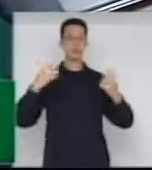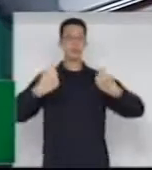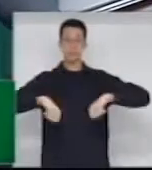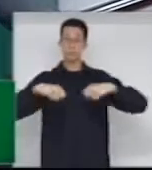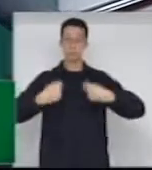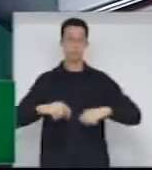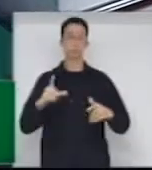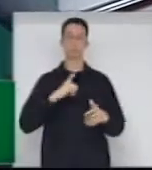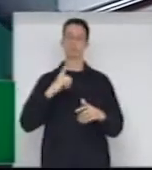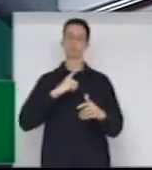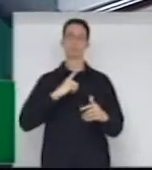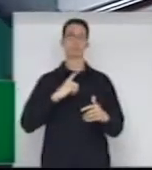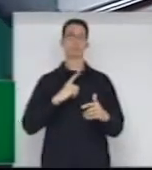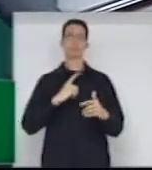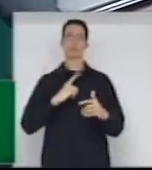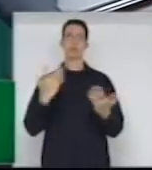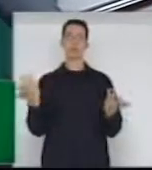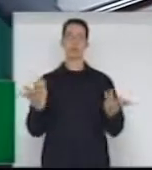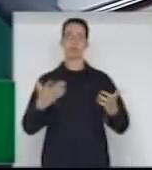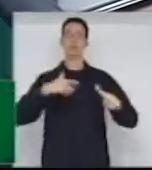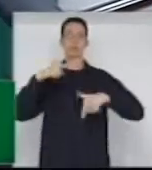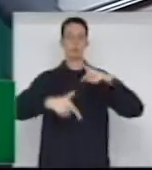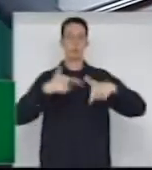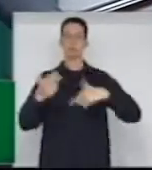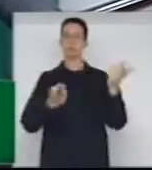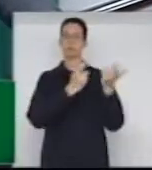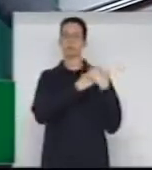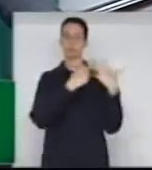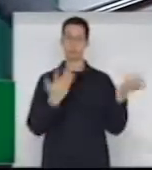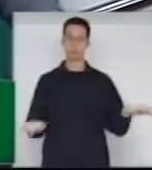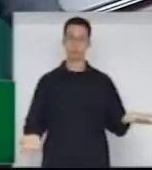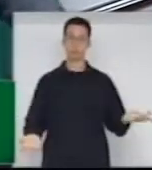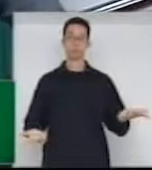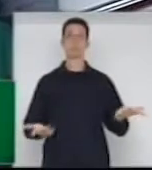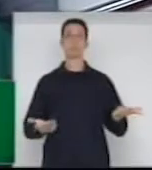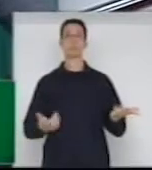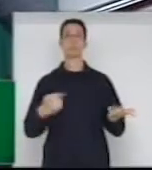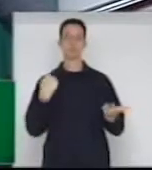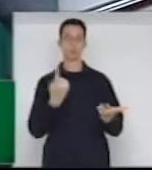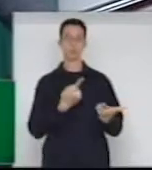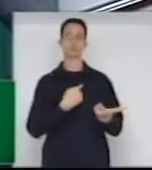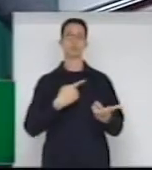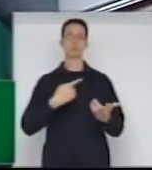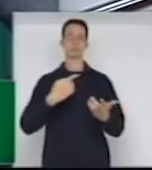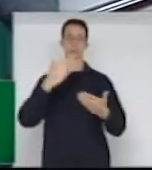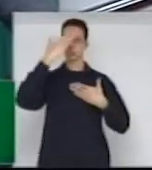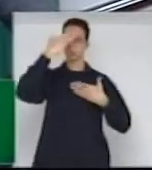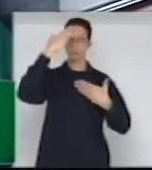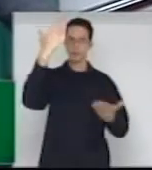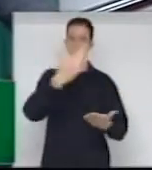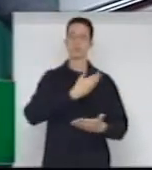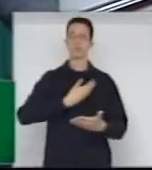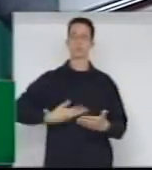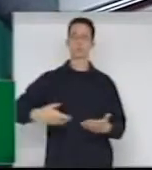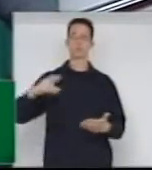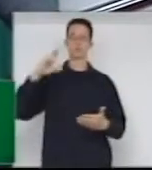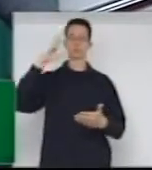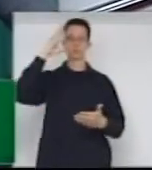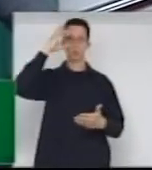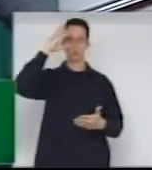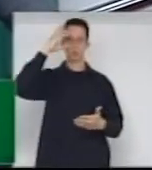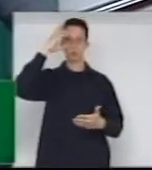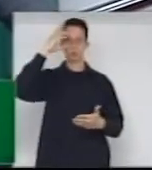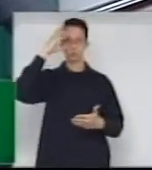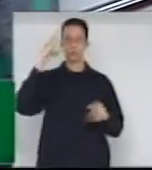uma atitude. Precisa tomar. Assim como tomou, e nós agradecemos aqui o governador Raimundo Colombo, secretário